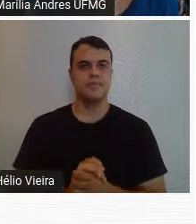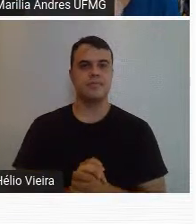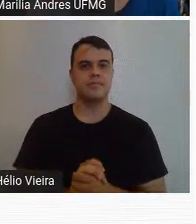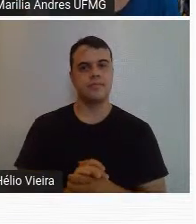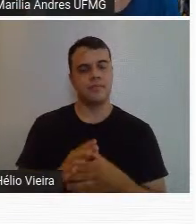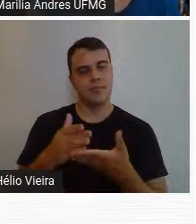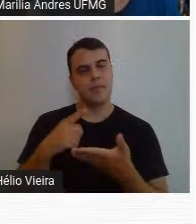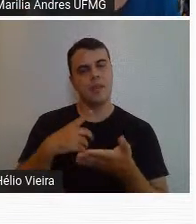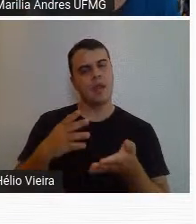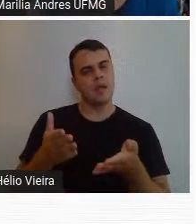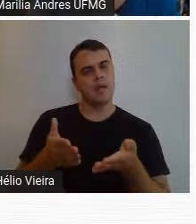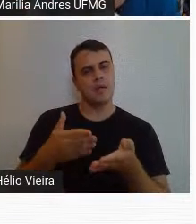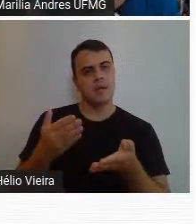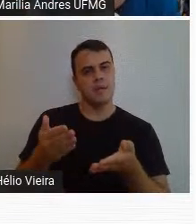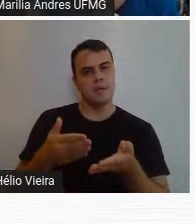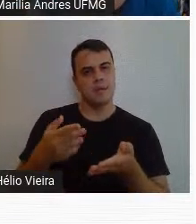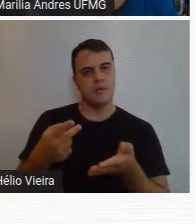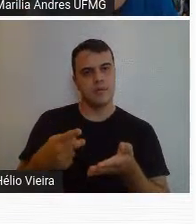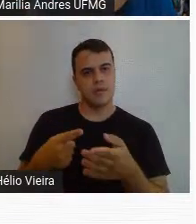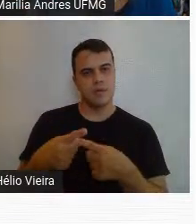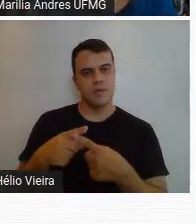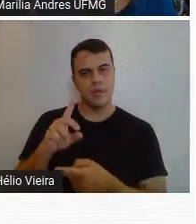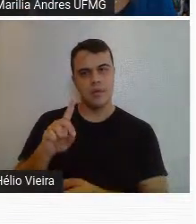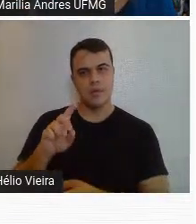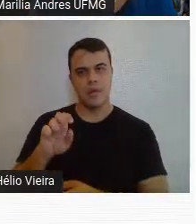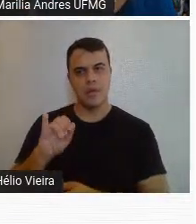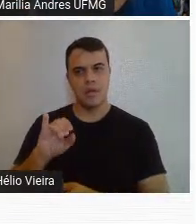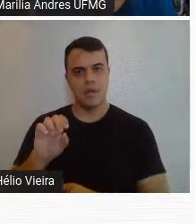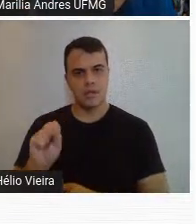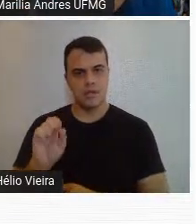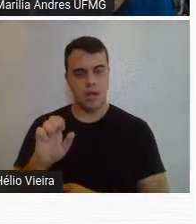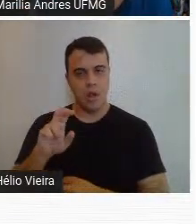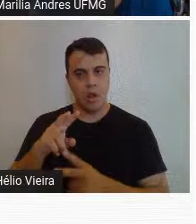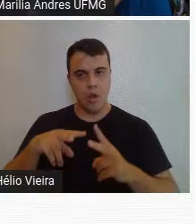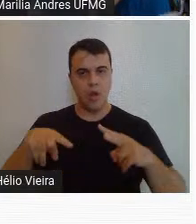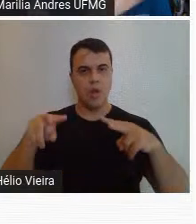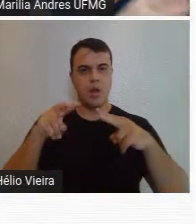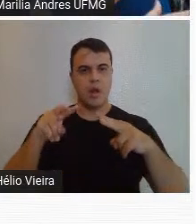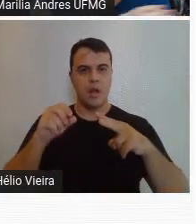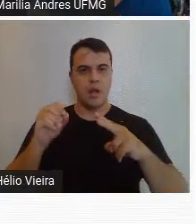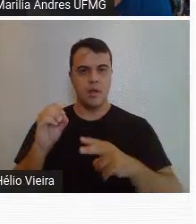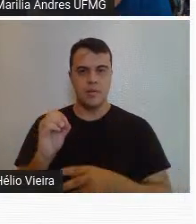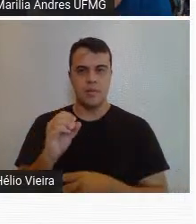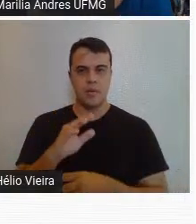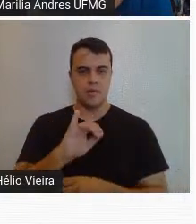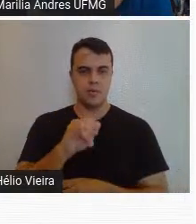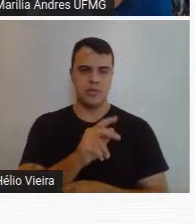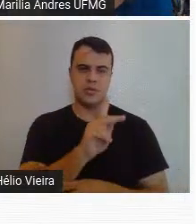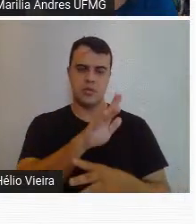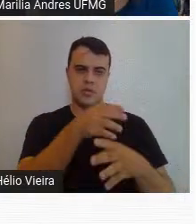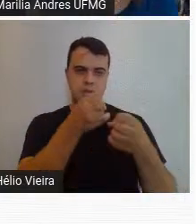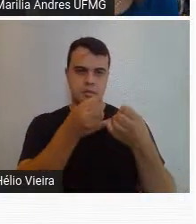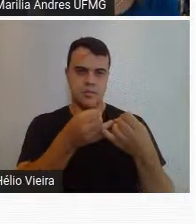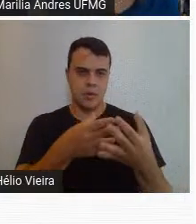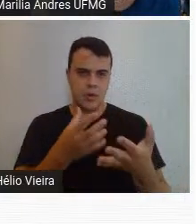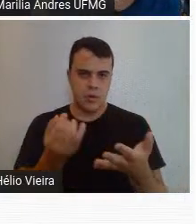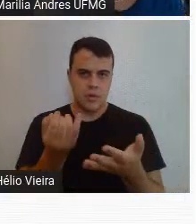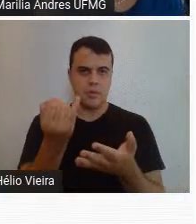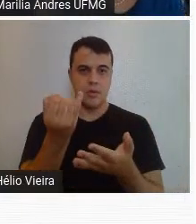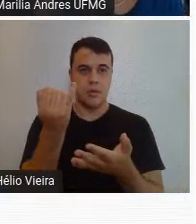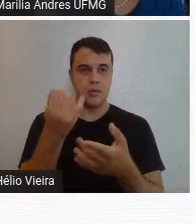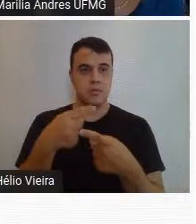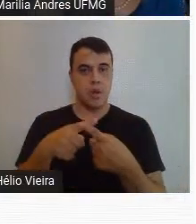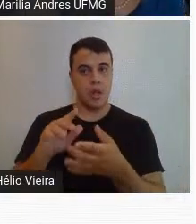tem o livro da Denise Matar sobre o olhar modernista de JK, que a Carol já falou também, importantíssimo.